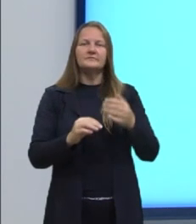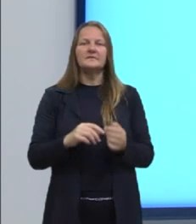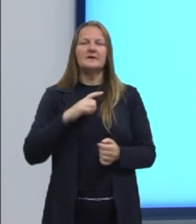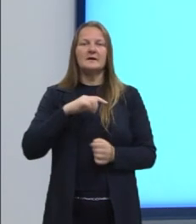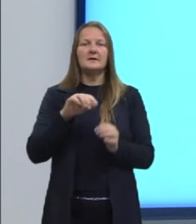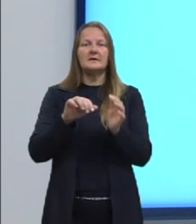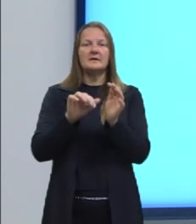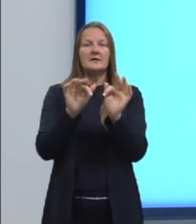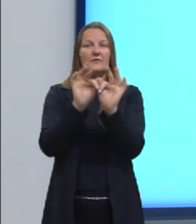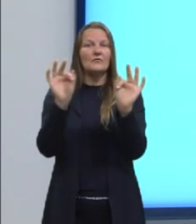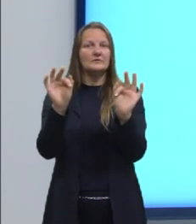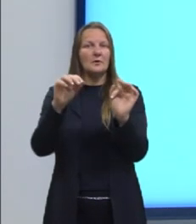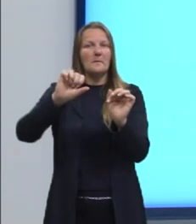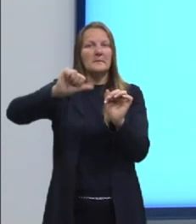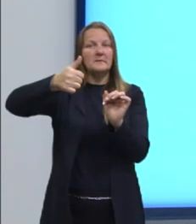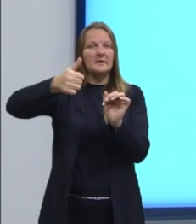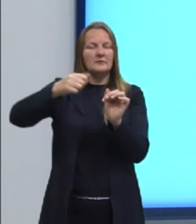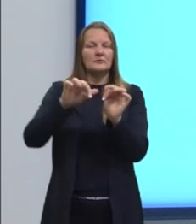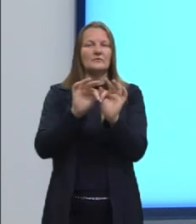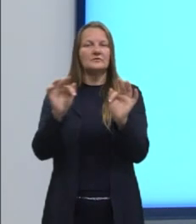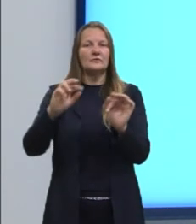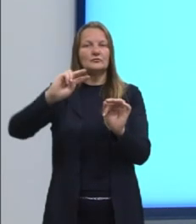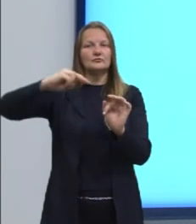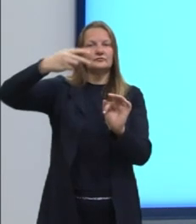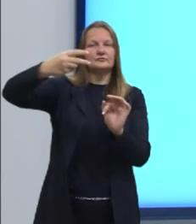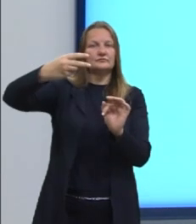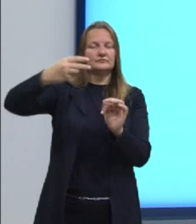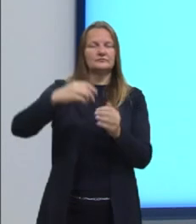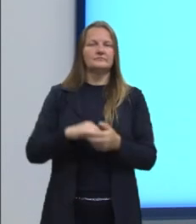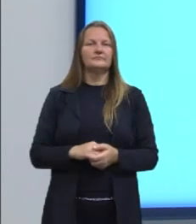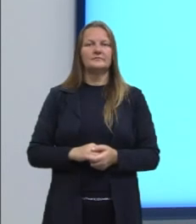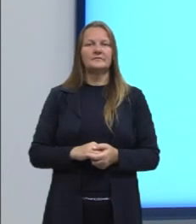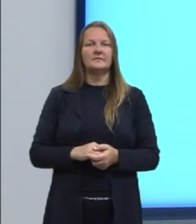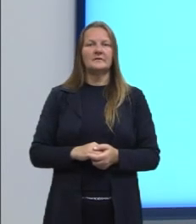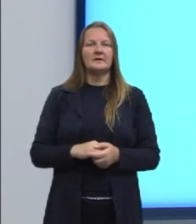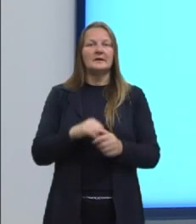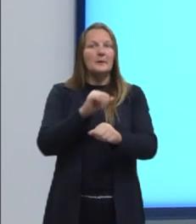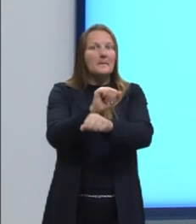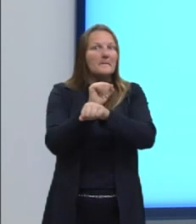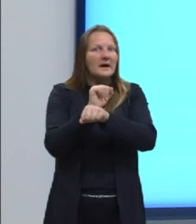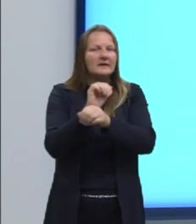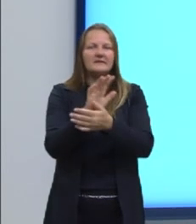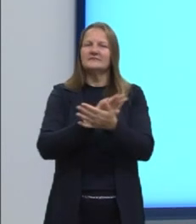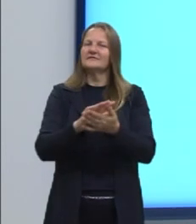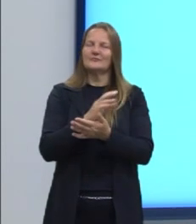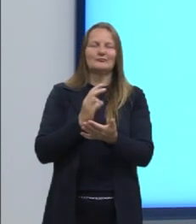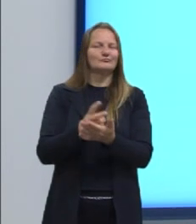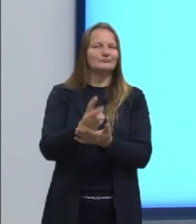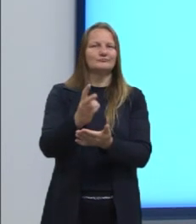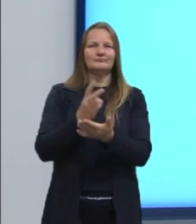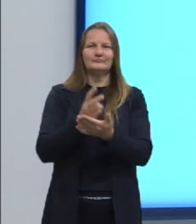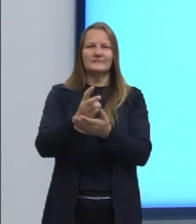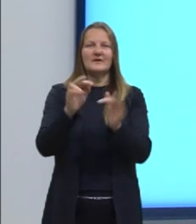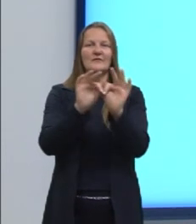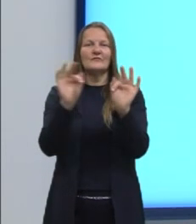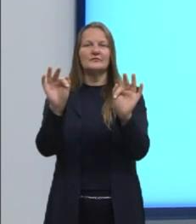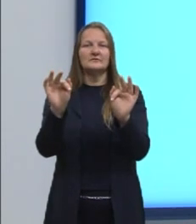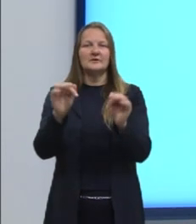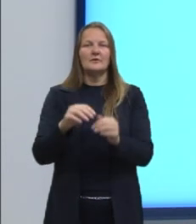e segundo grau, mas é importante destacar que não para por aí. Nós temos ali função